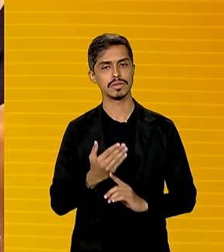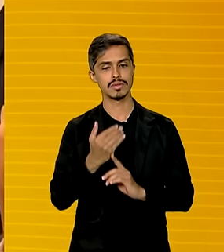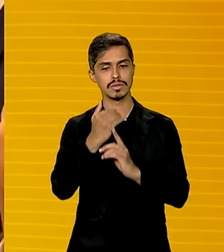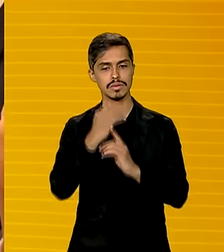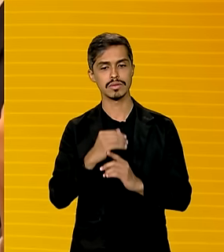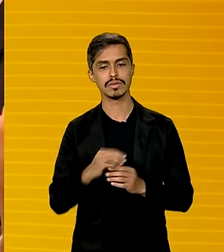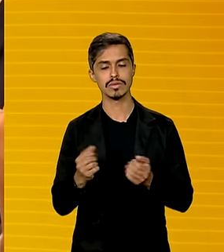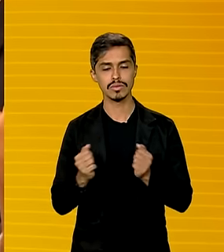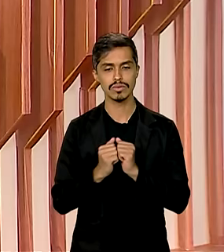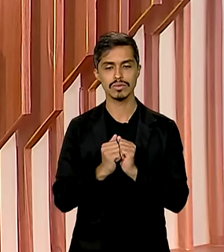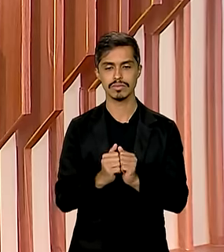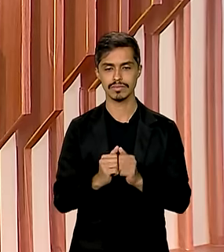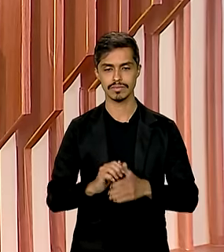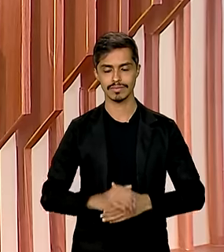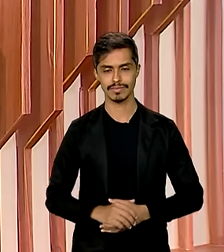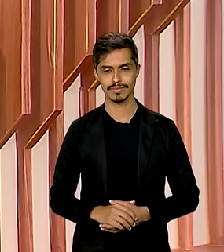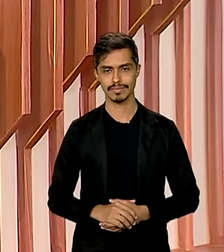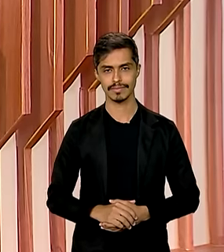conjunto.